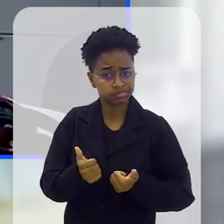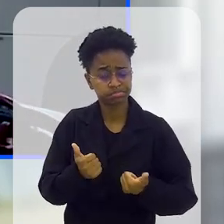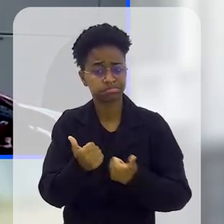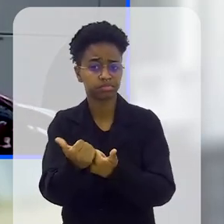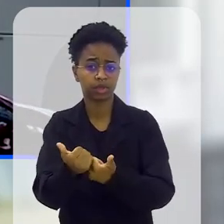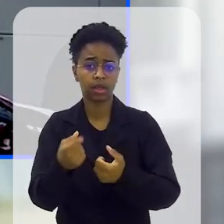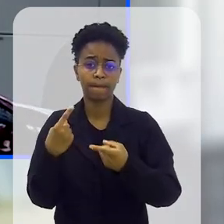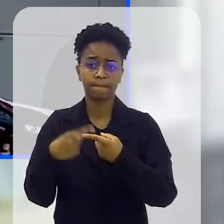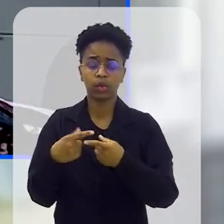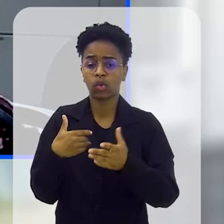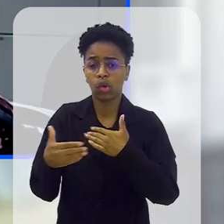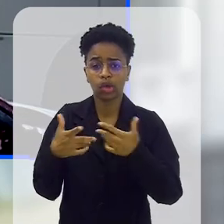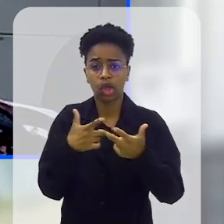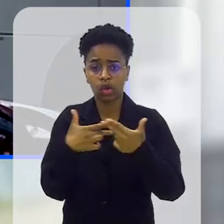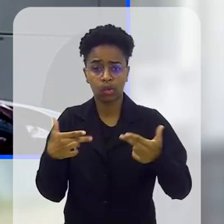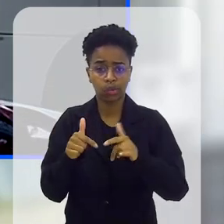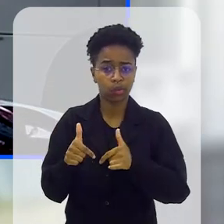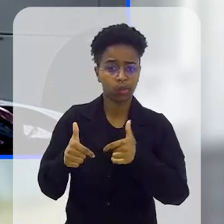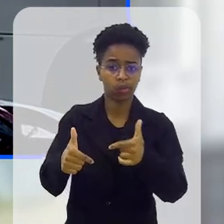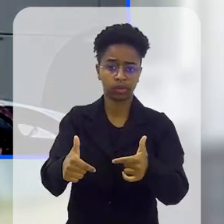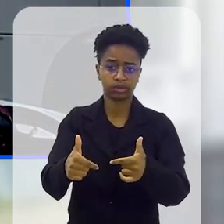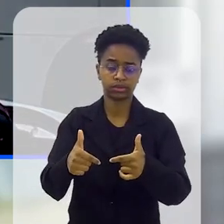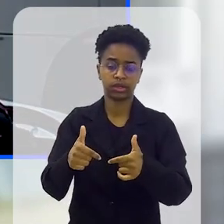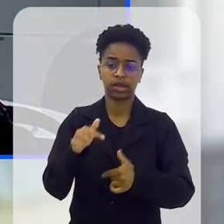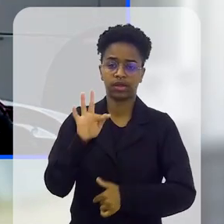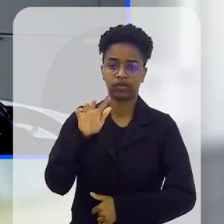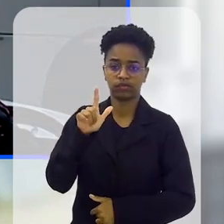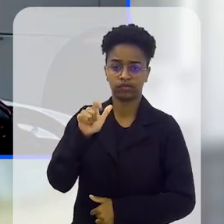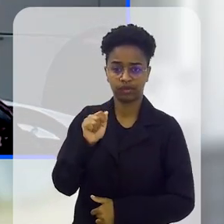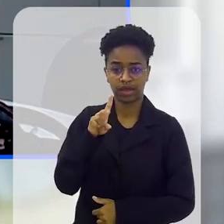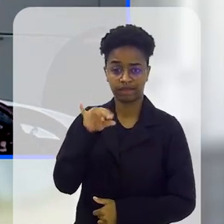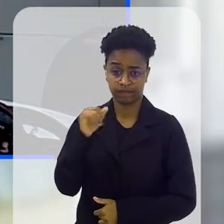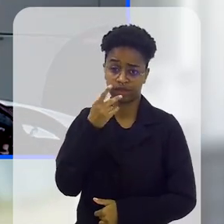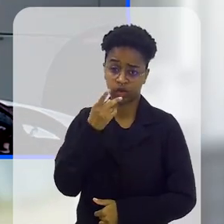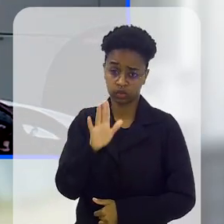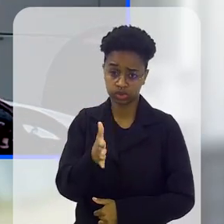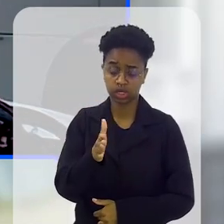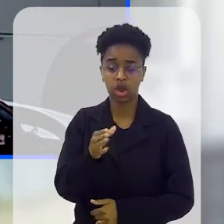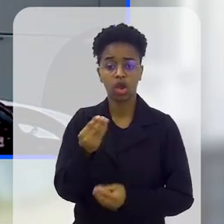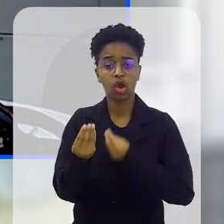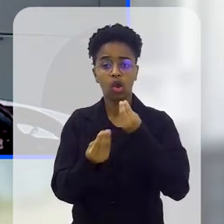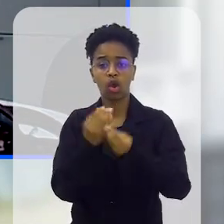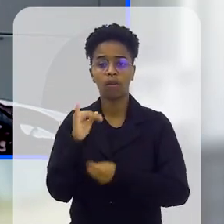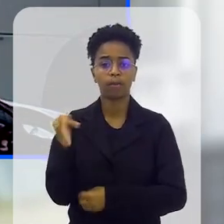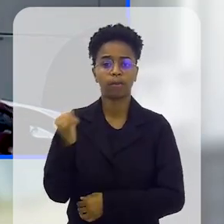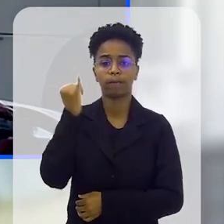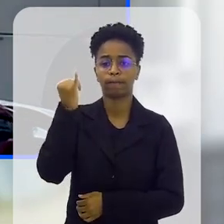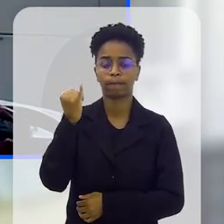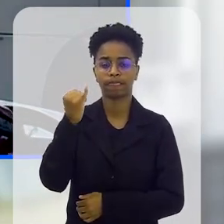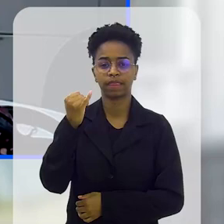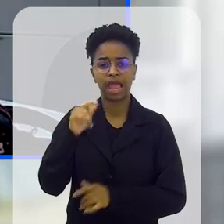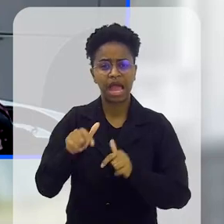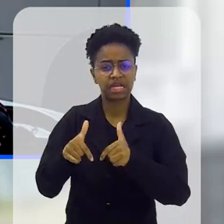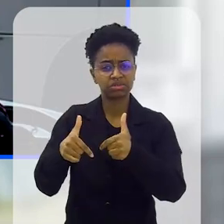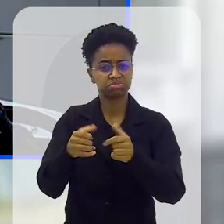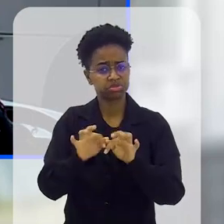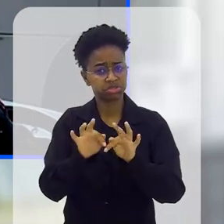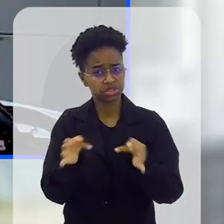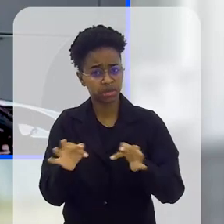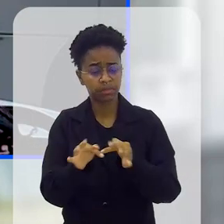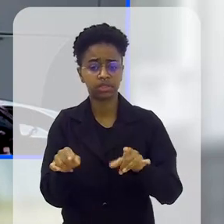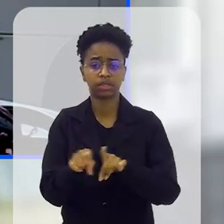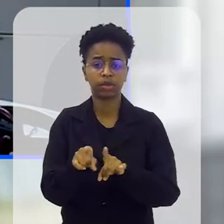doar realmente, né? Qualquer coisinha que faça, a doutora Flávia falou muito bem como é importante um